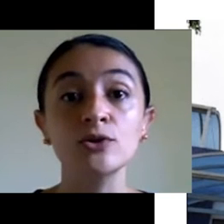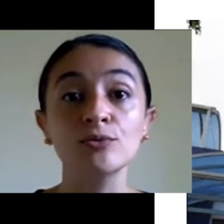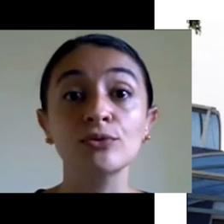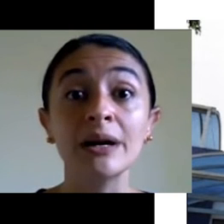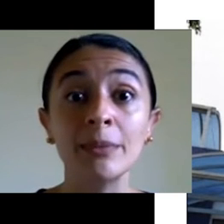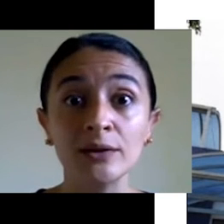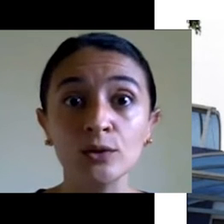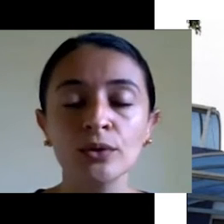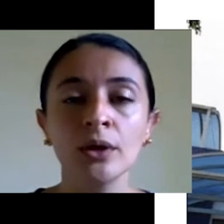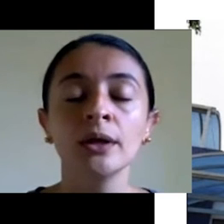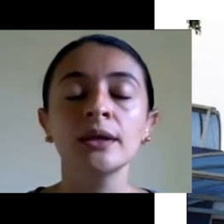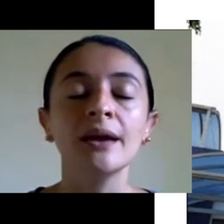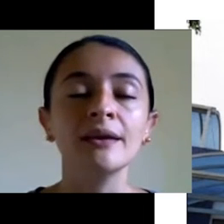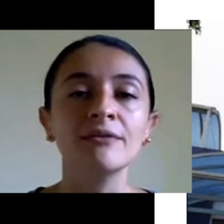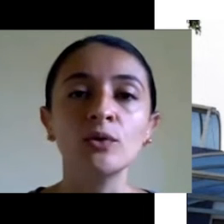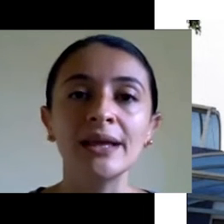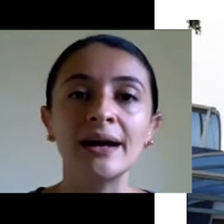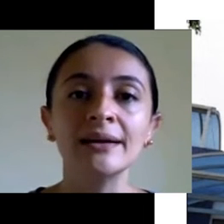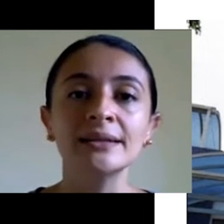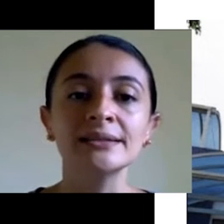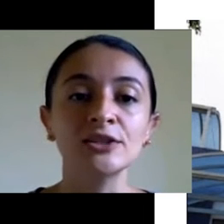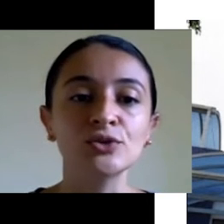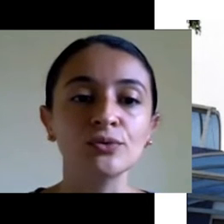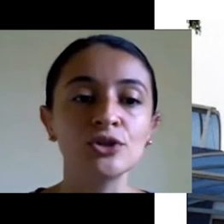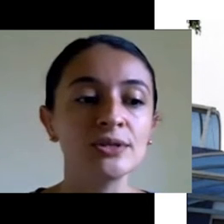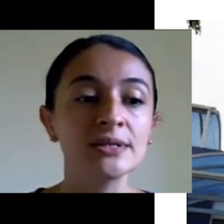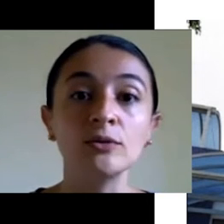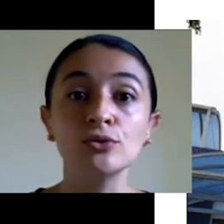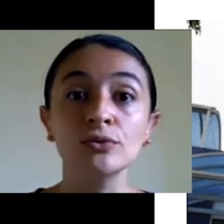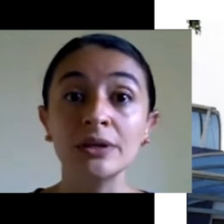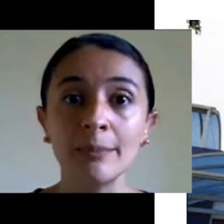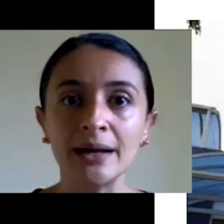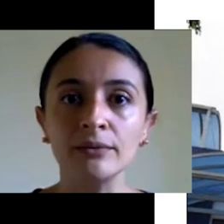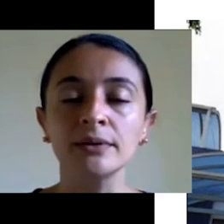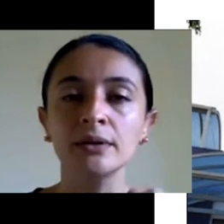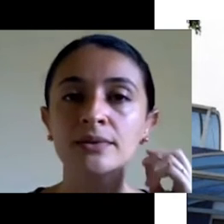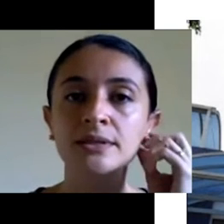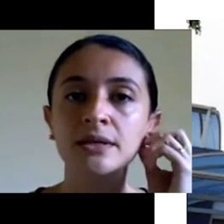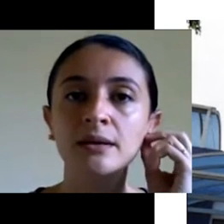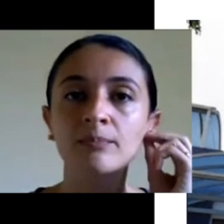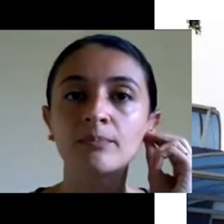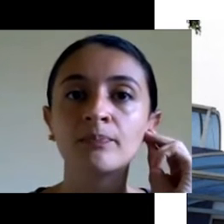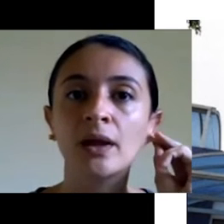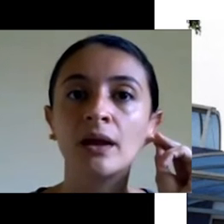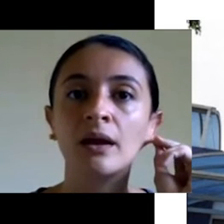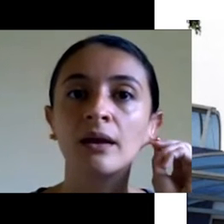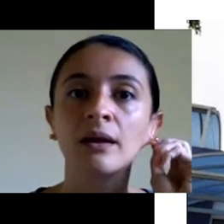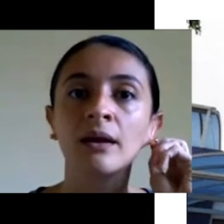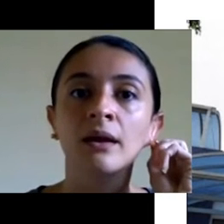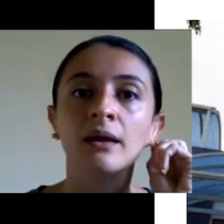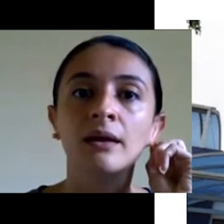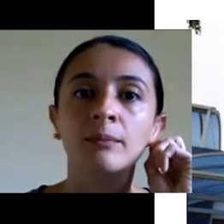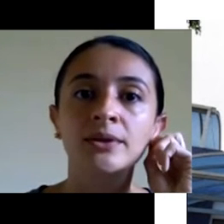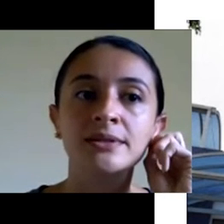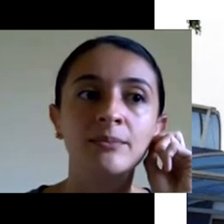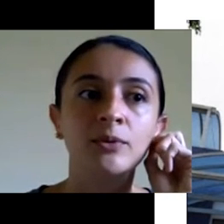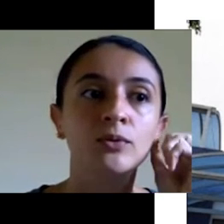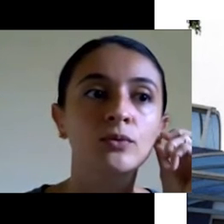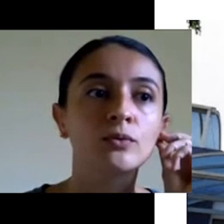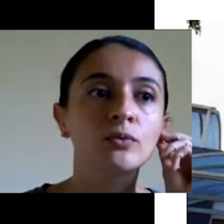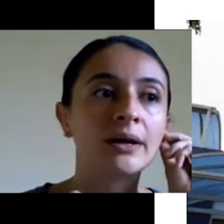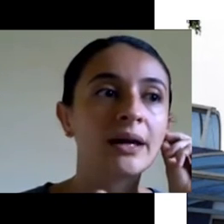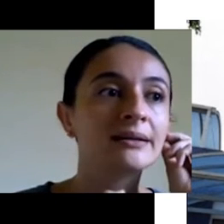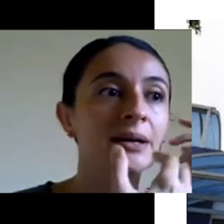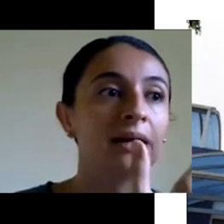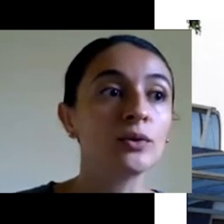vigilância de saúde do trabalhador. Que é quem vai cuidar das questões de saúde do trabalho. Então, se, por exemplo,